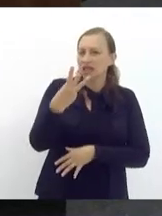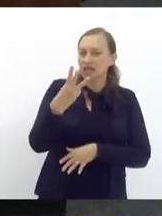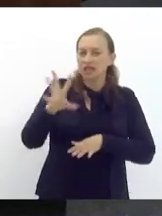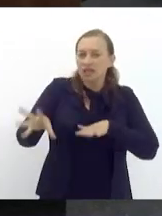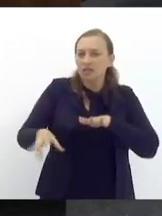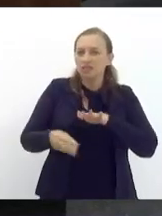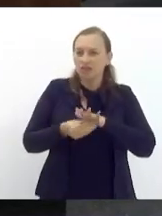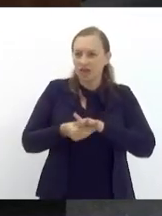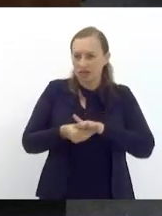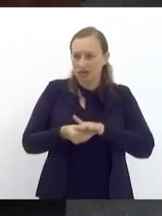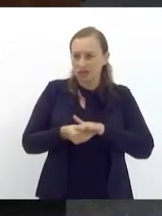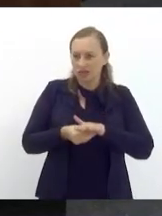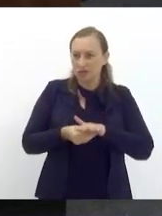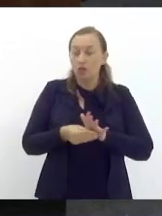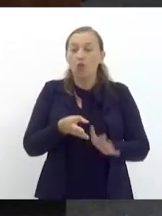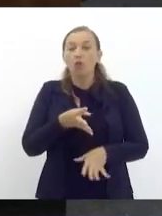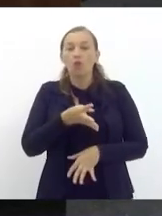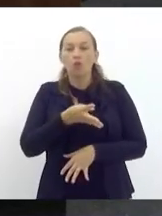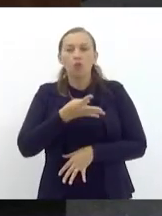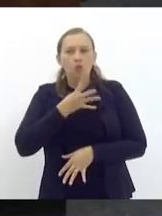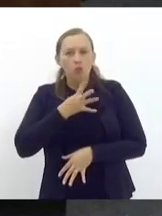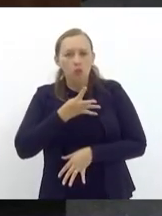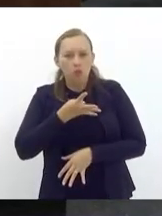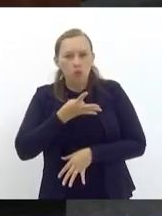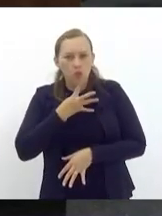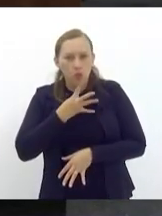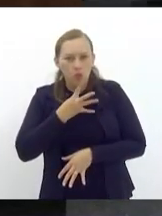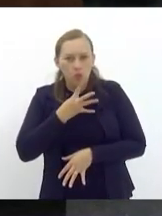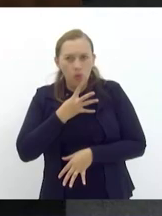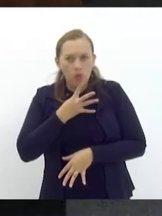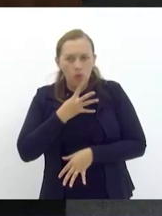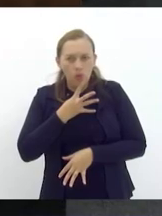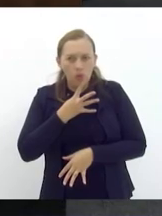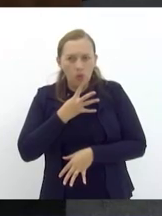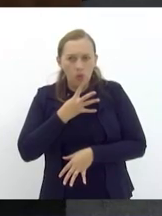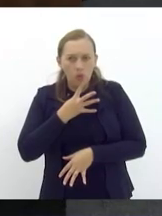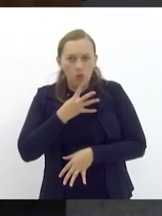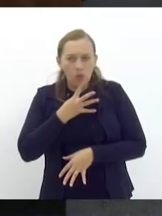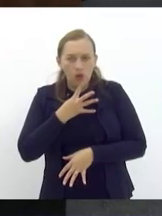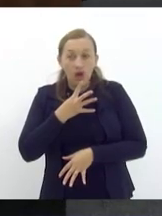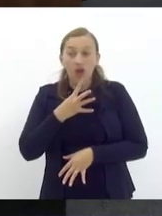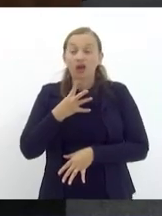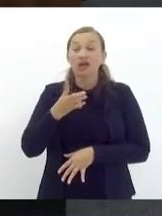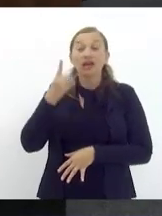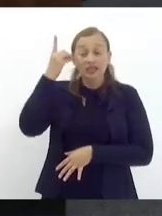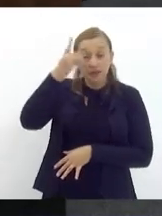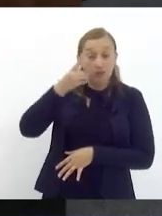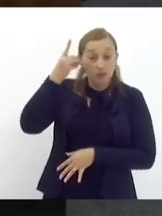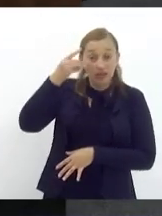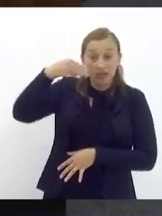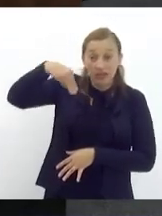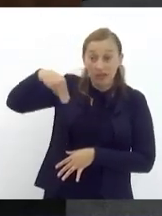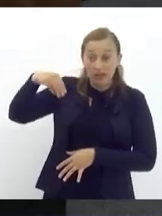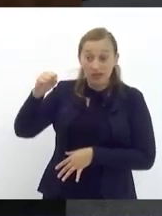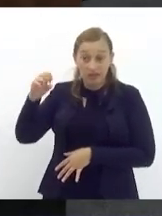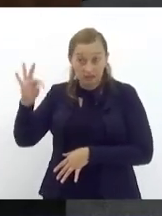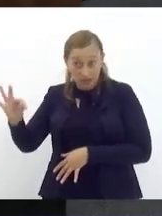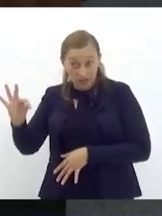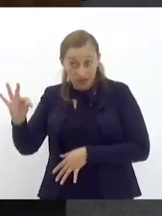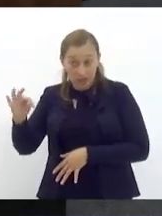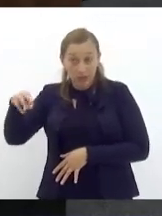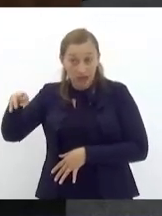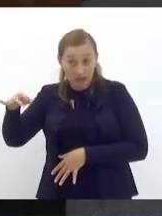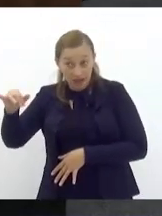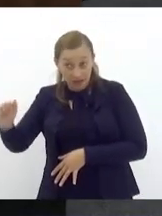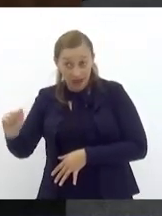reconhecendo que apresenta essa deputada Marina do MST traz para